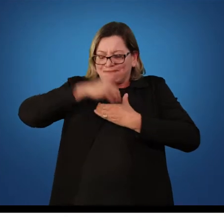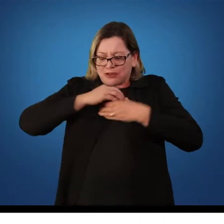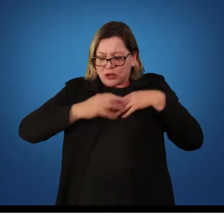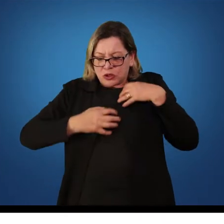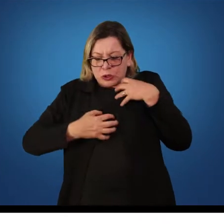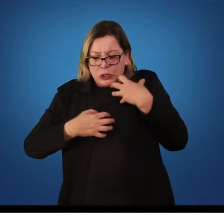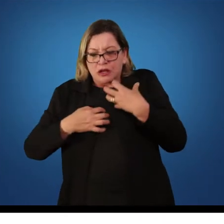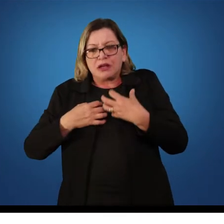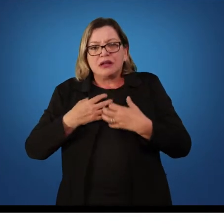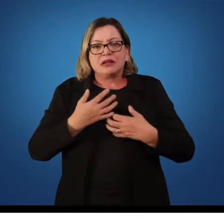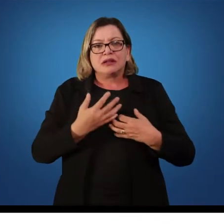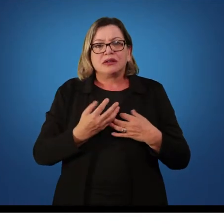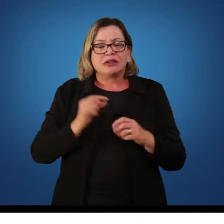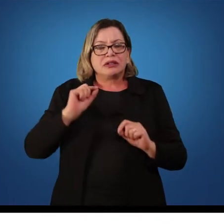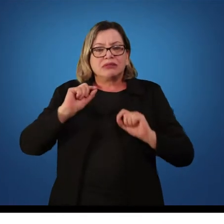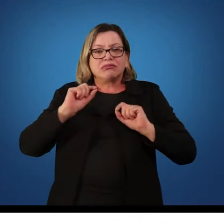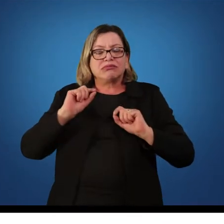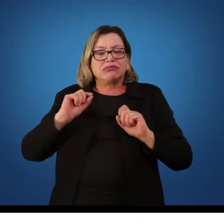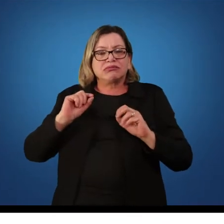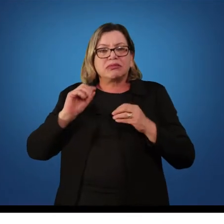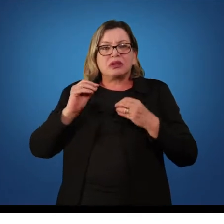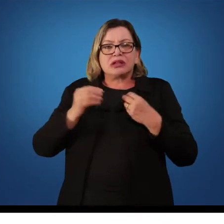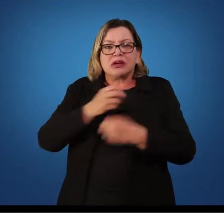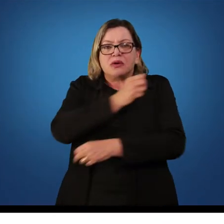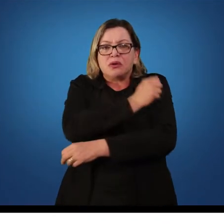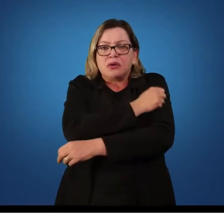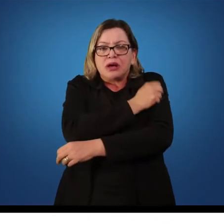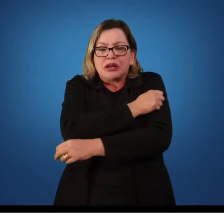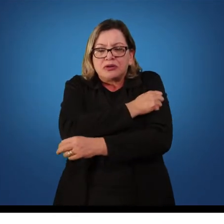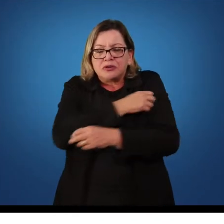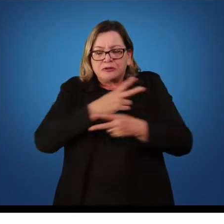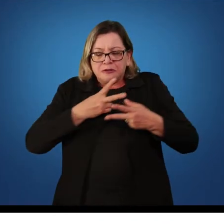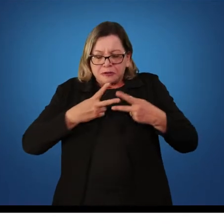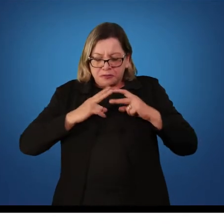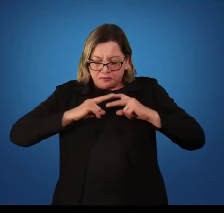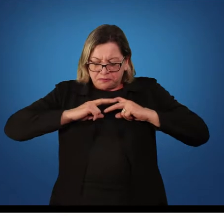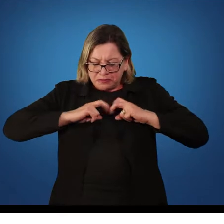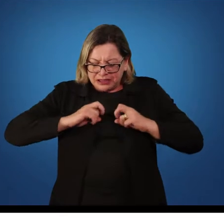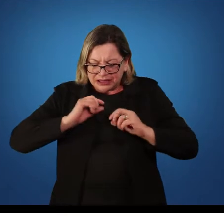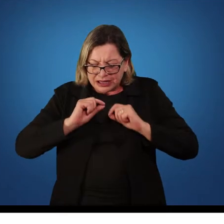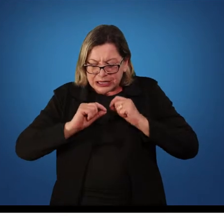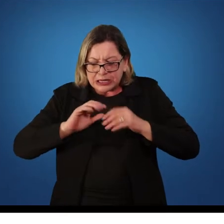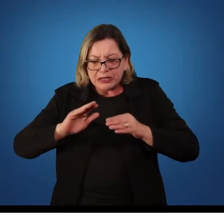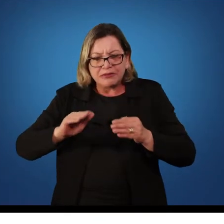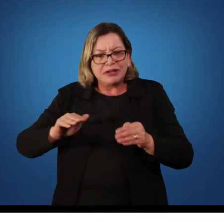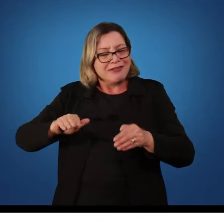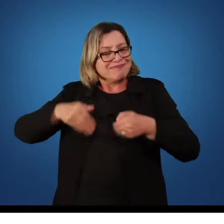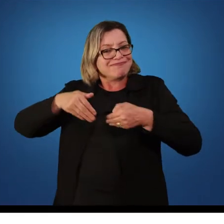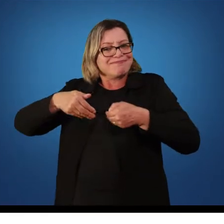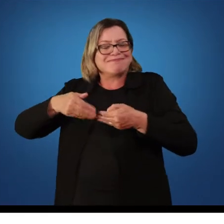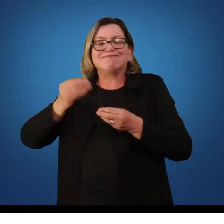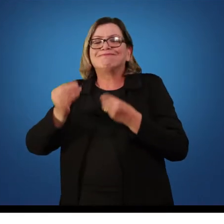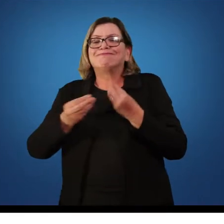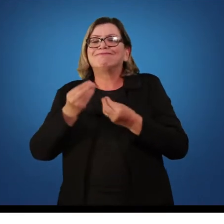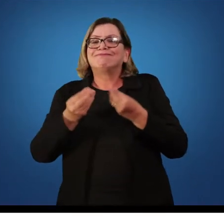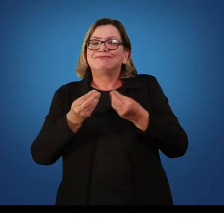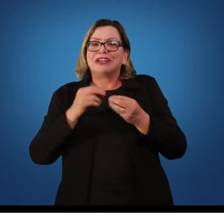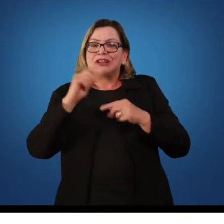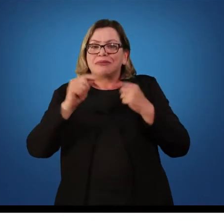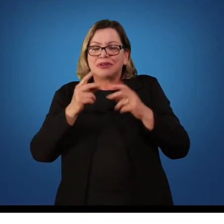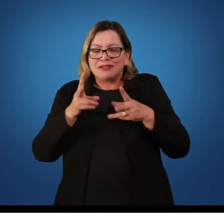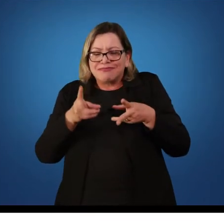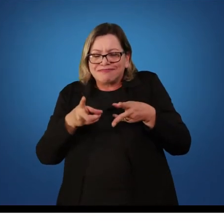organismo, na qual o aluno vai perceber esse estímulo. Após essa